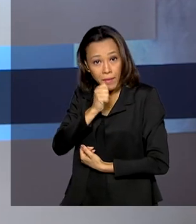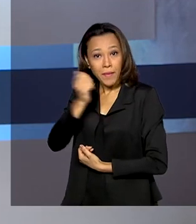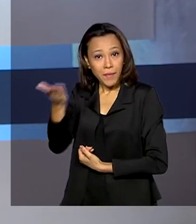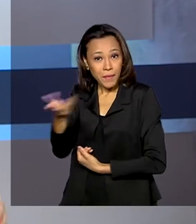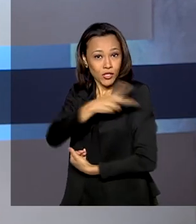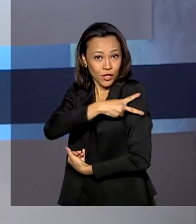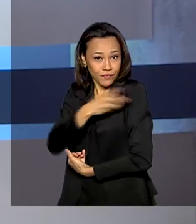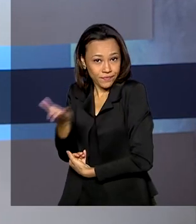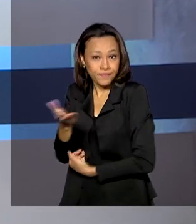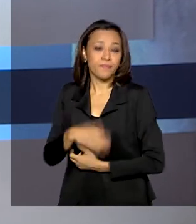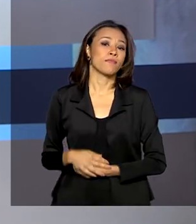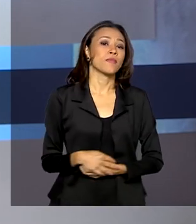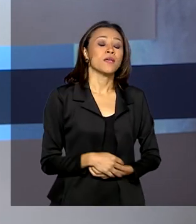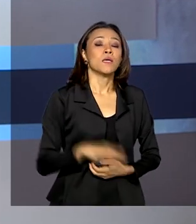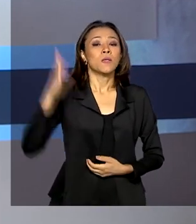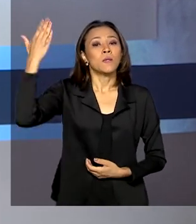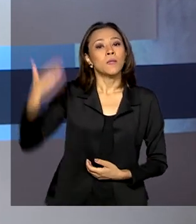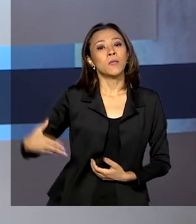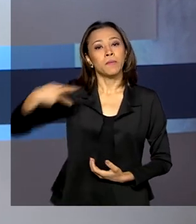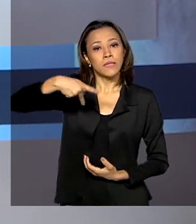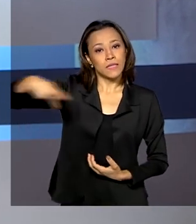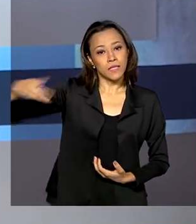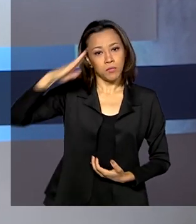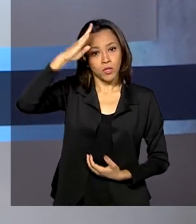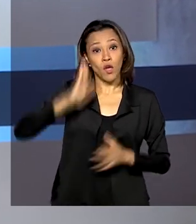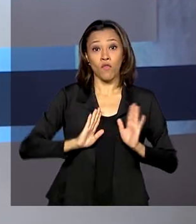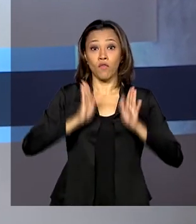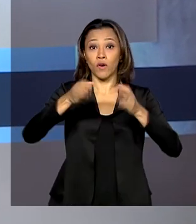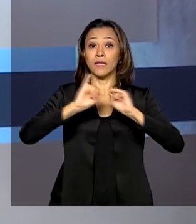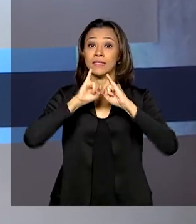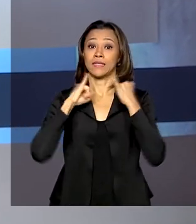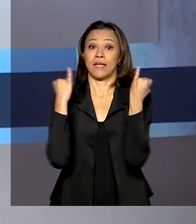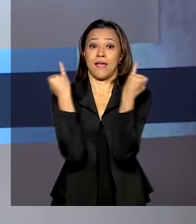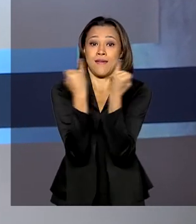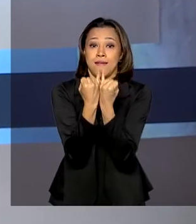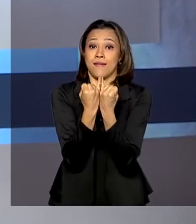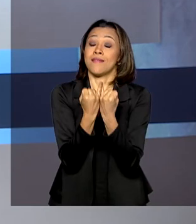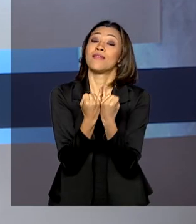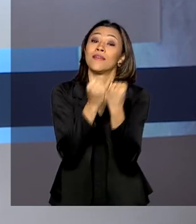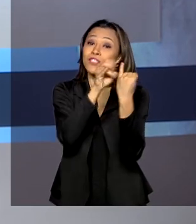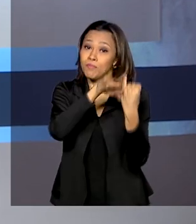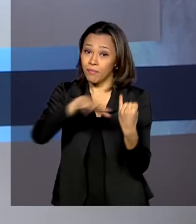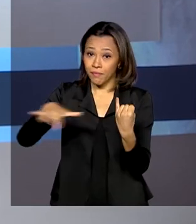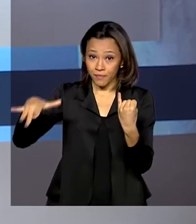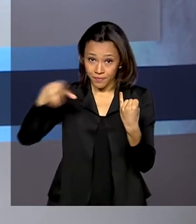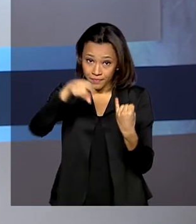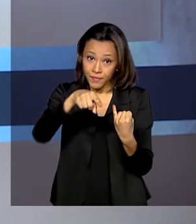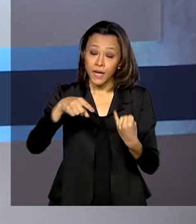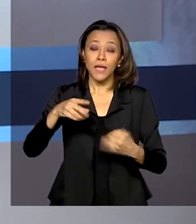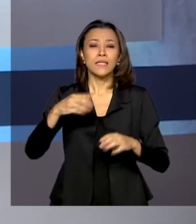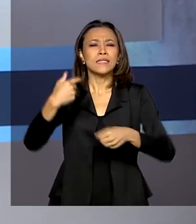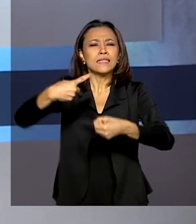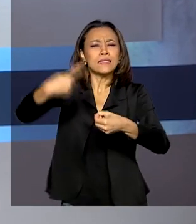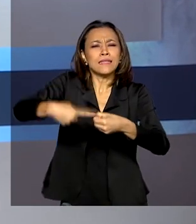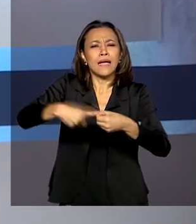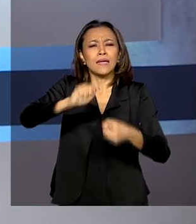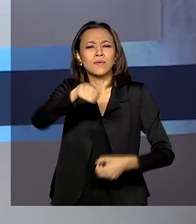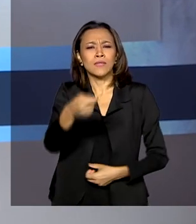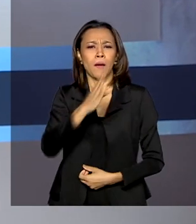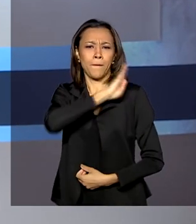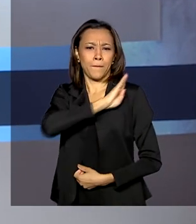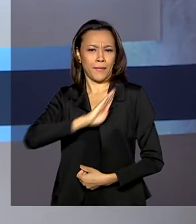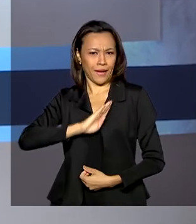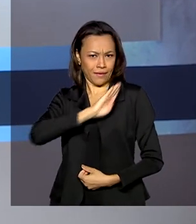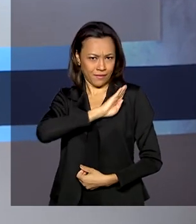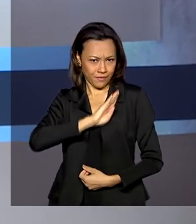O presidente Jair Bolsonaro esteve na ilha de Marajó, no Pará. Na cidade de Breves, anunciou ações do programa Brácio